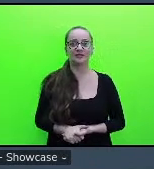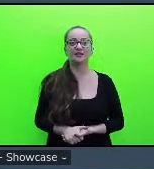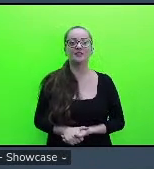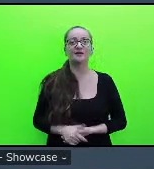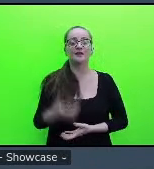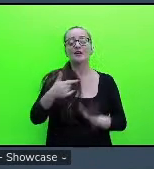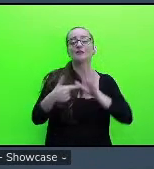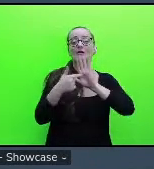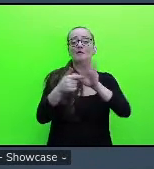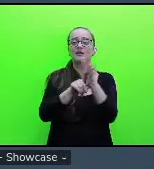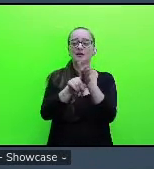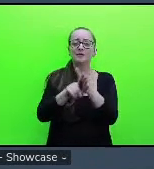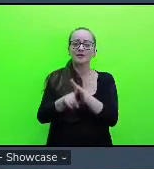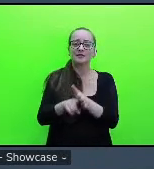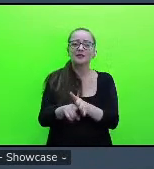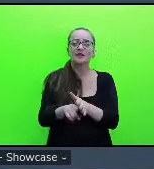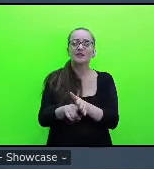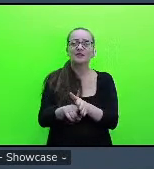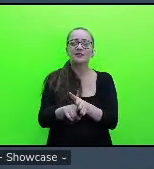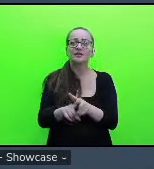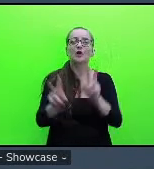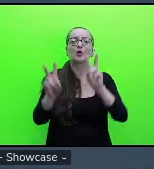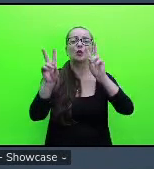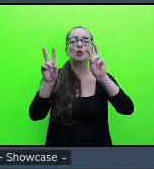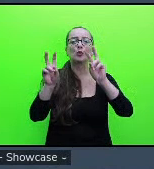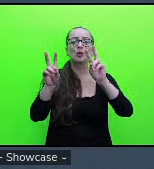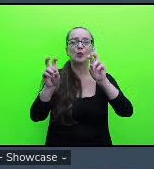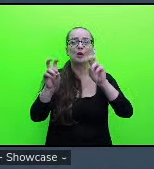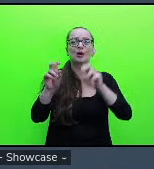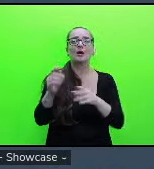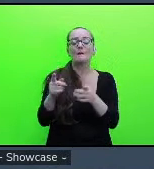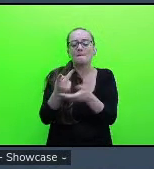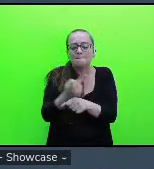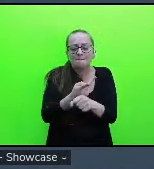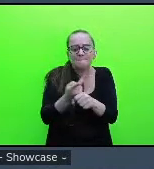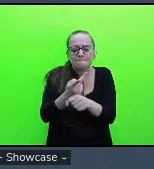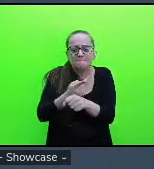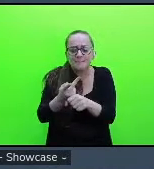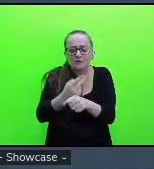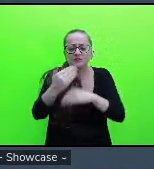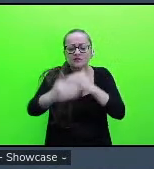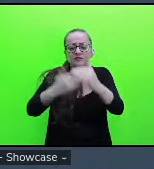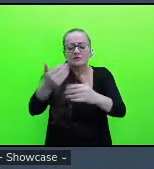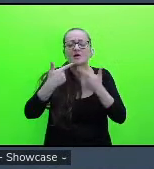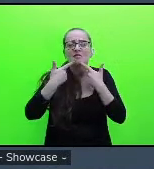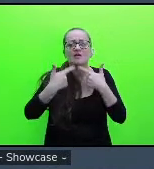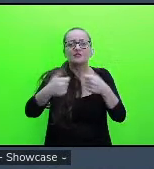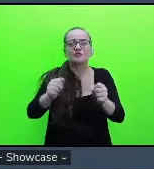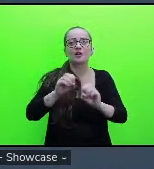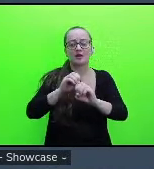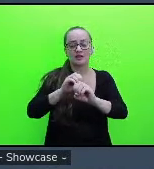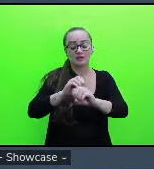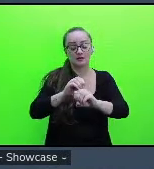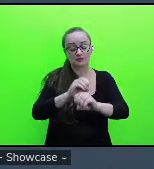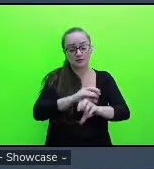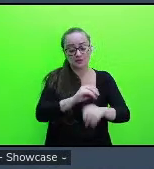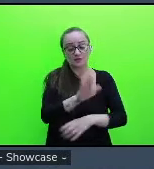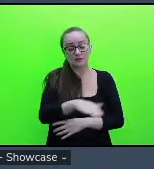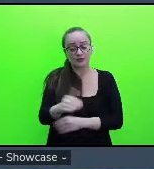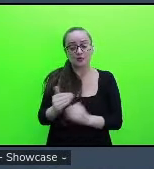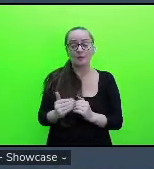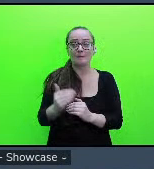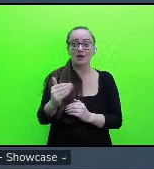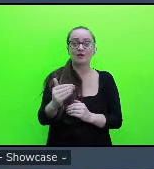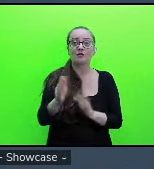pesquisa que tá intitulada a música e o desenvolvimento da linguagem da educação infantil a partir do enfoque